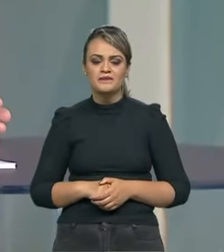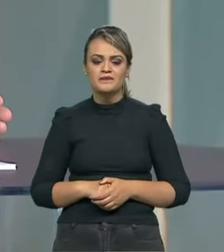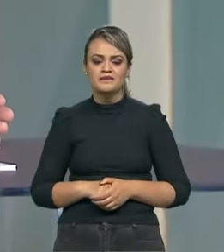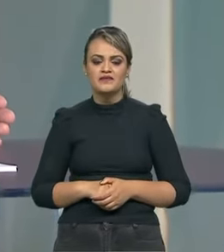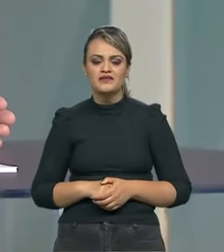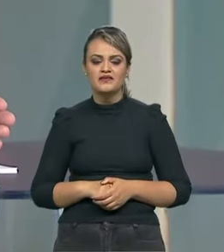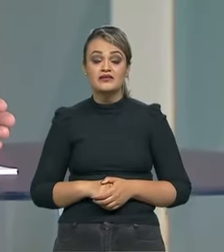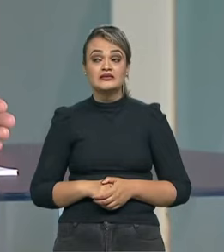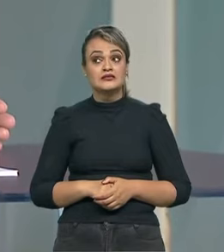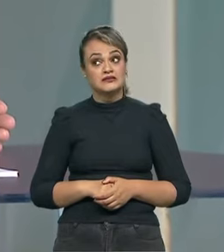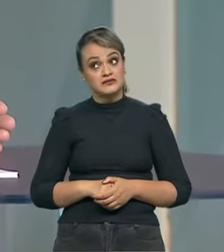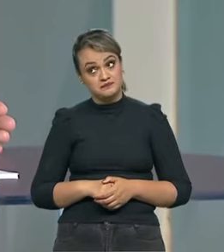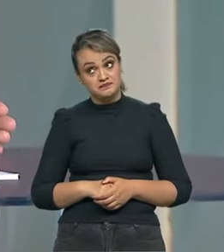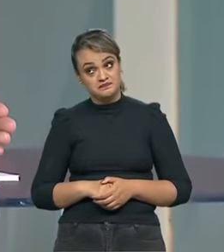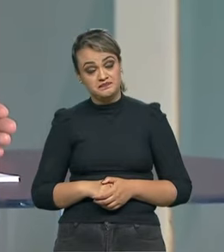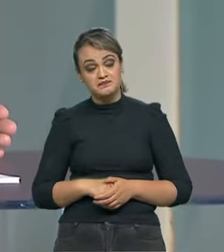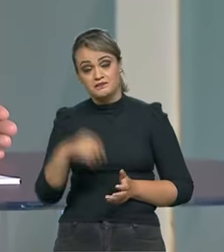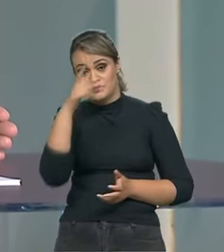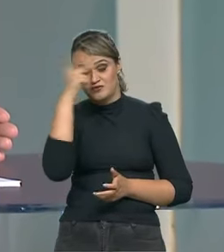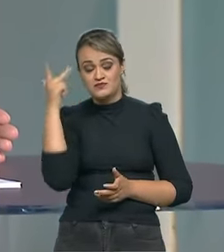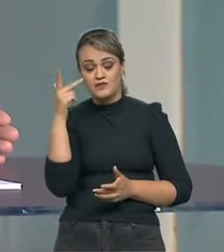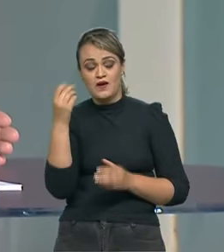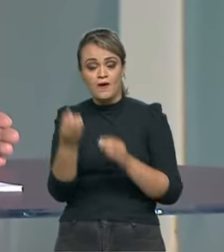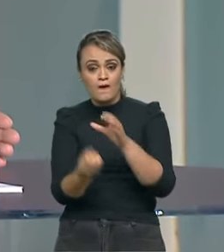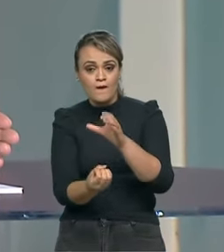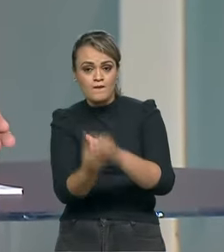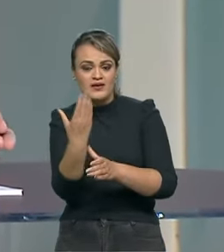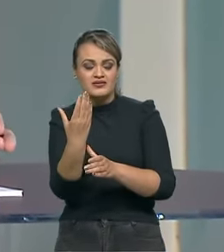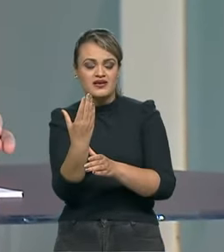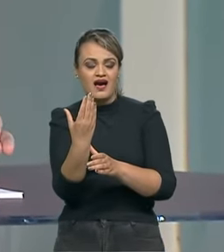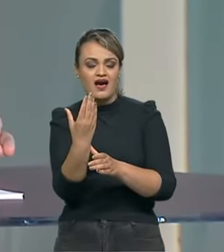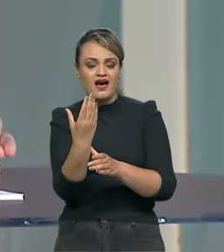o nascimento do piloto é no kart.